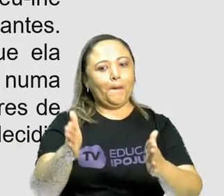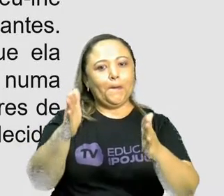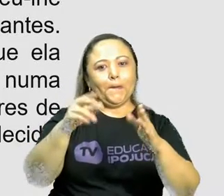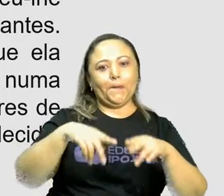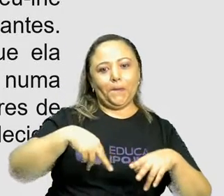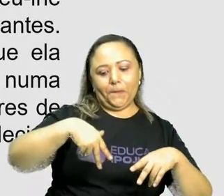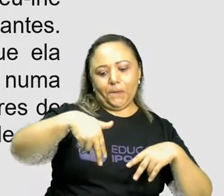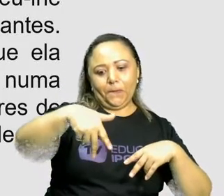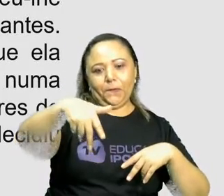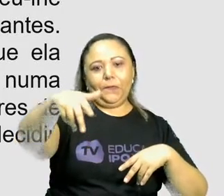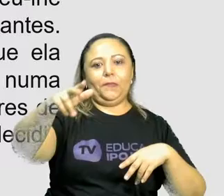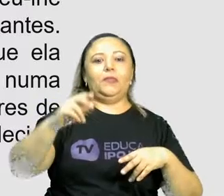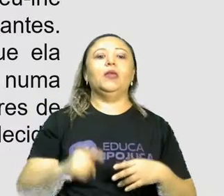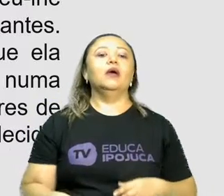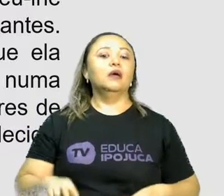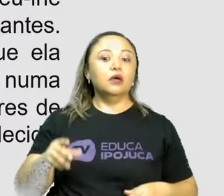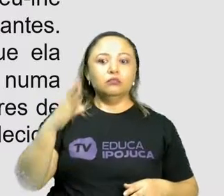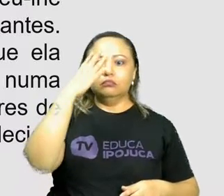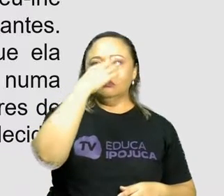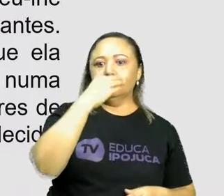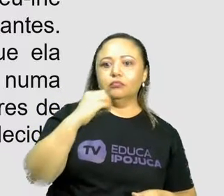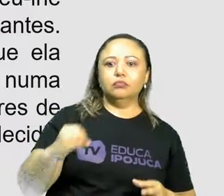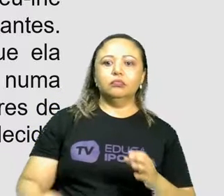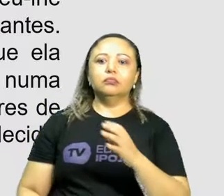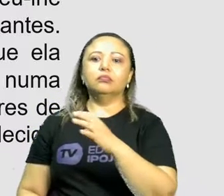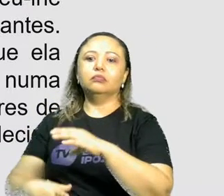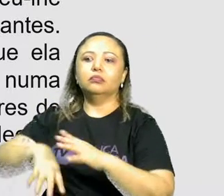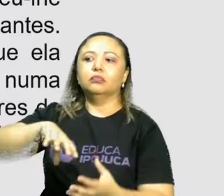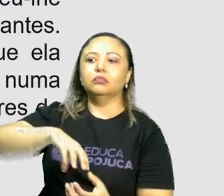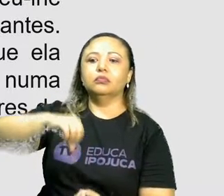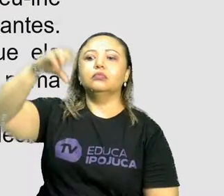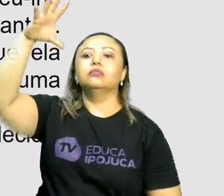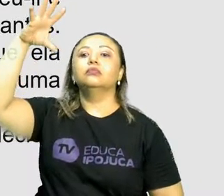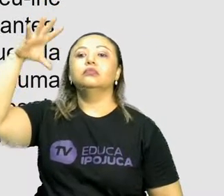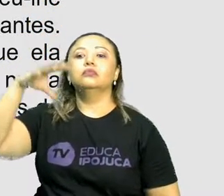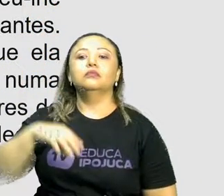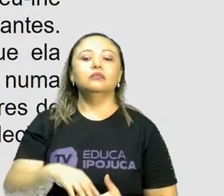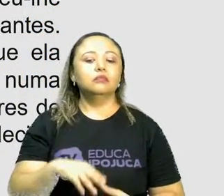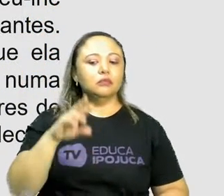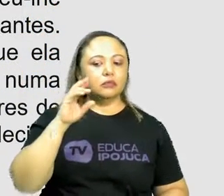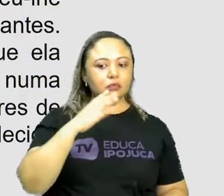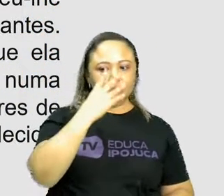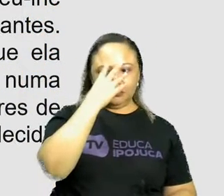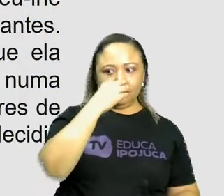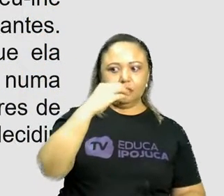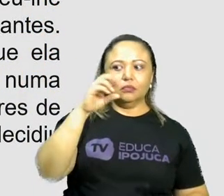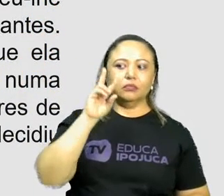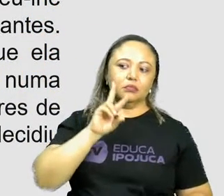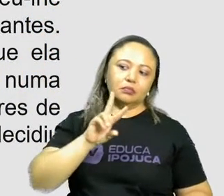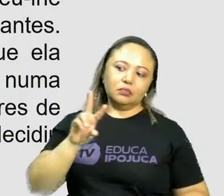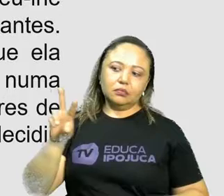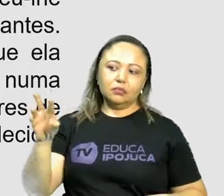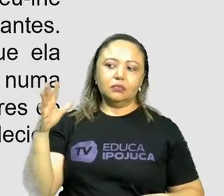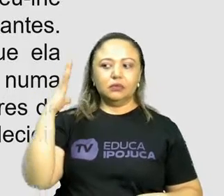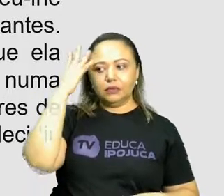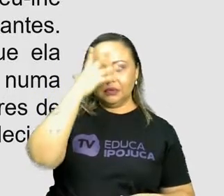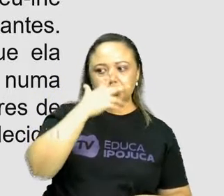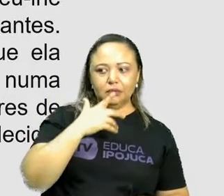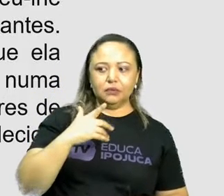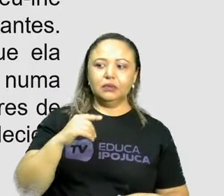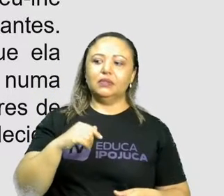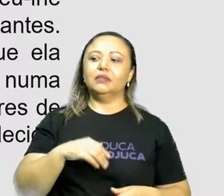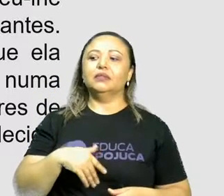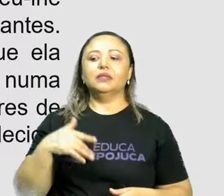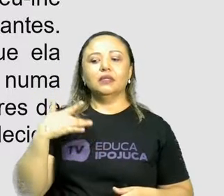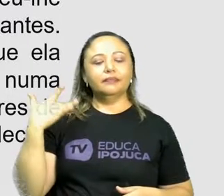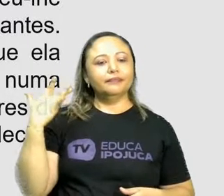de pelo escuro e olhos brilhantes. Olhando para aquela linda menina, o lobo pensou que ela devia ser macia e saborosa.